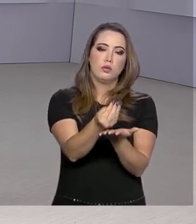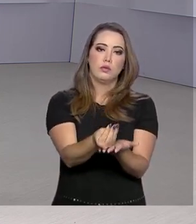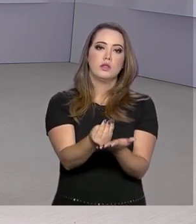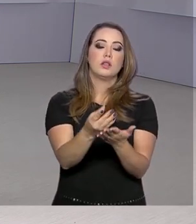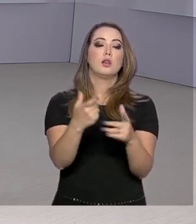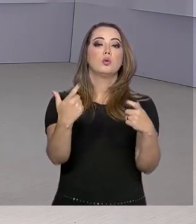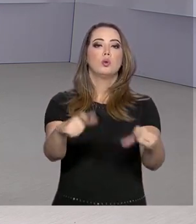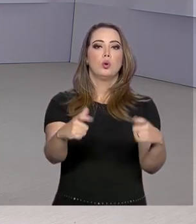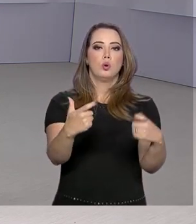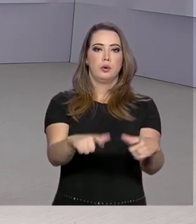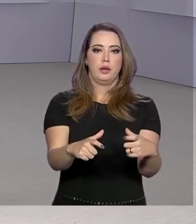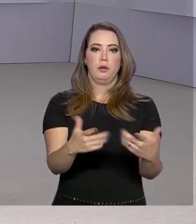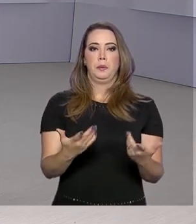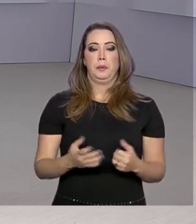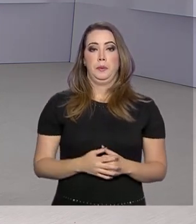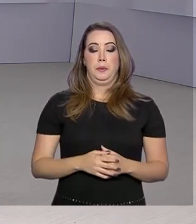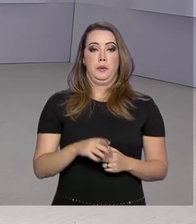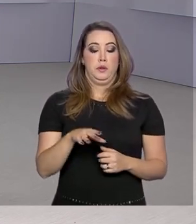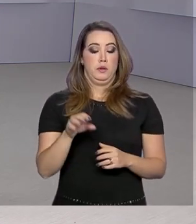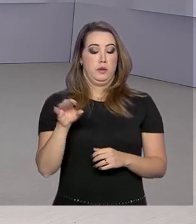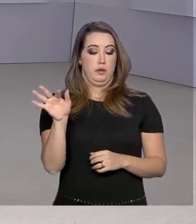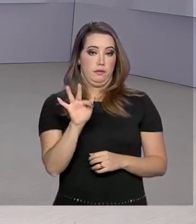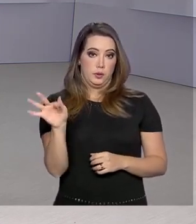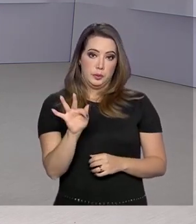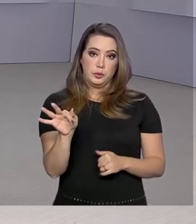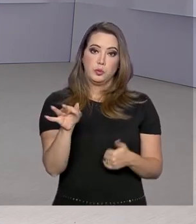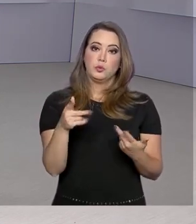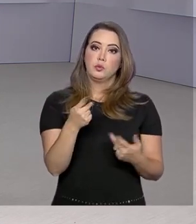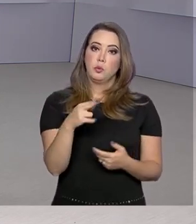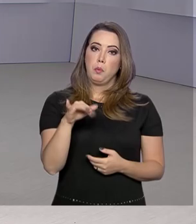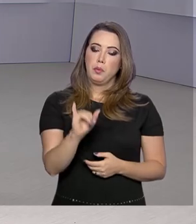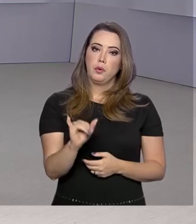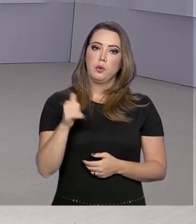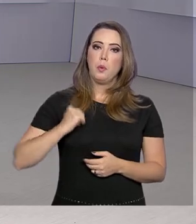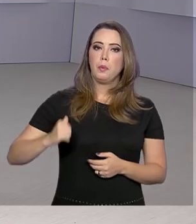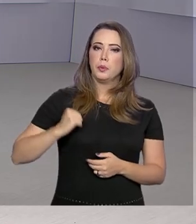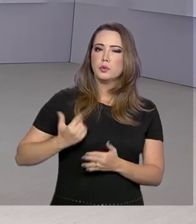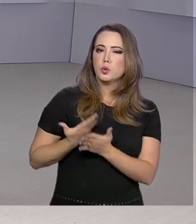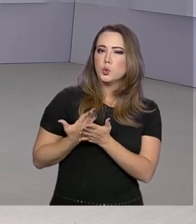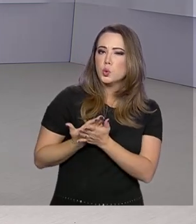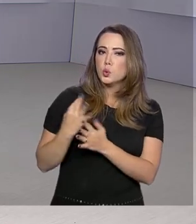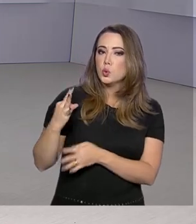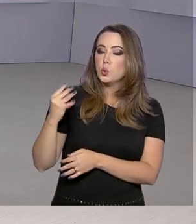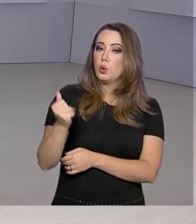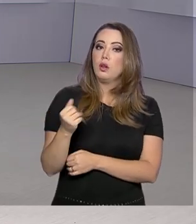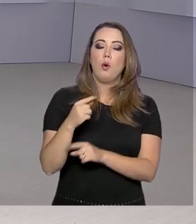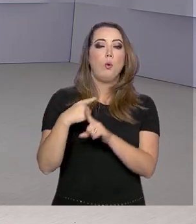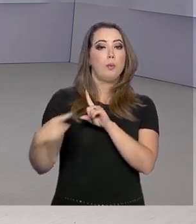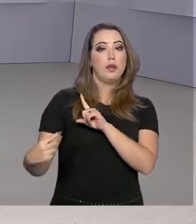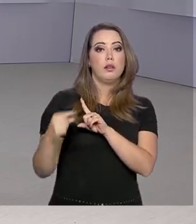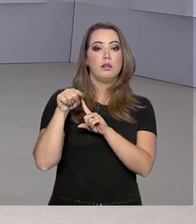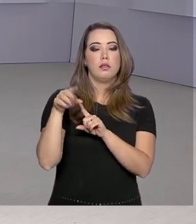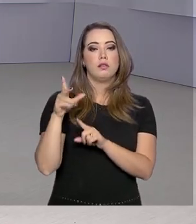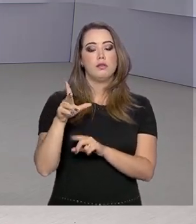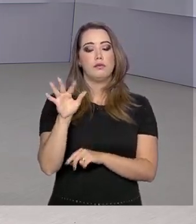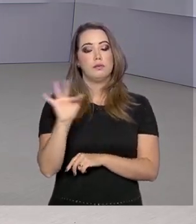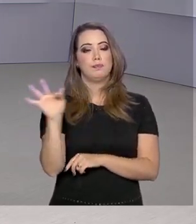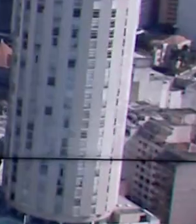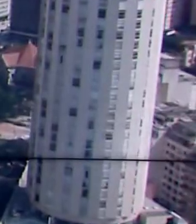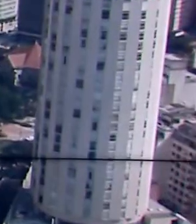instituições de ensino. O ProUni oferece bolsas de estudos integrais e parciais em faculdades particulares.